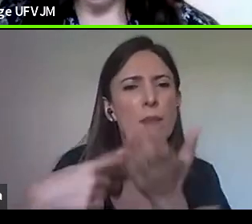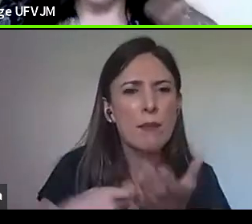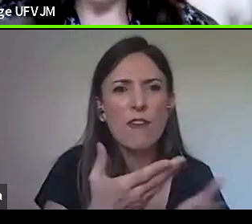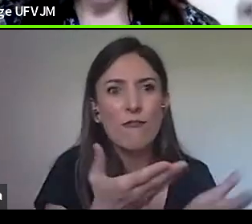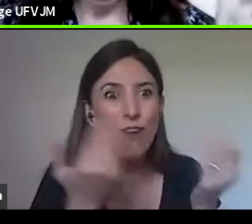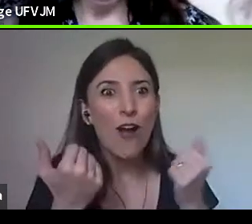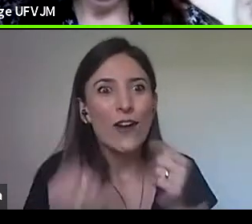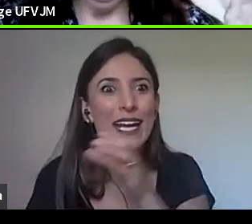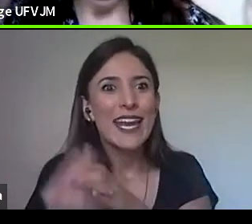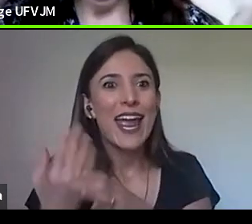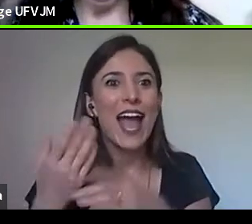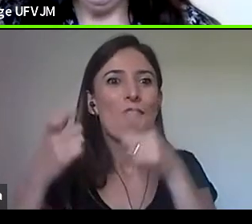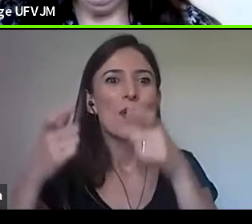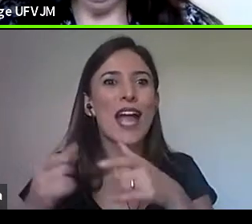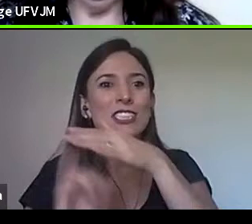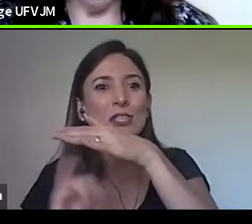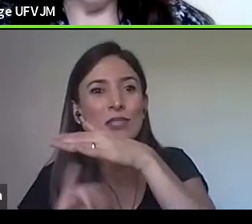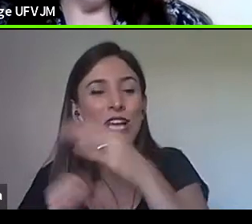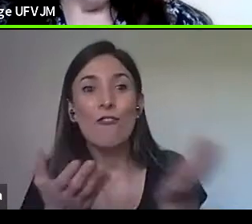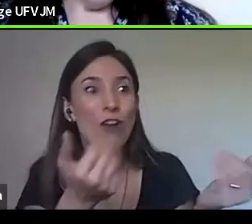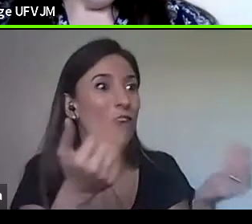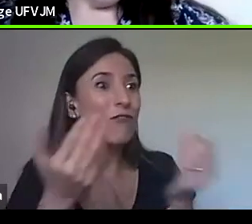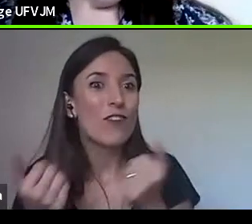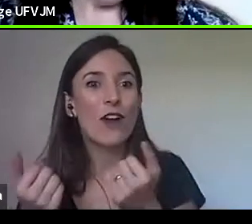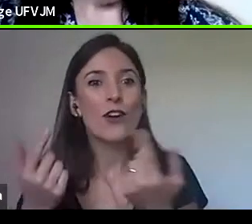funcionando, vamos dizer assim, como uma escola,